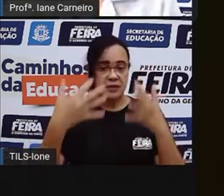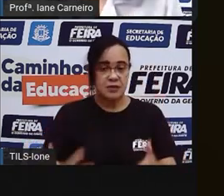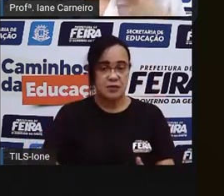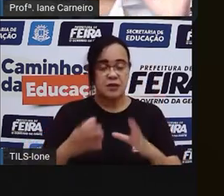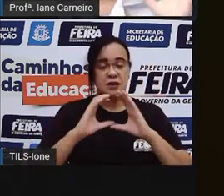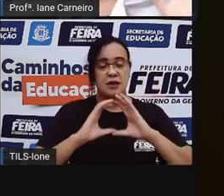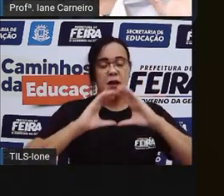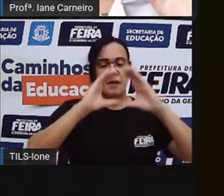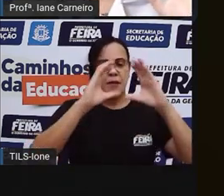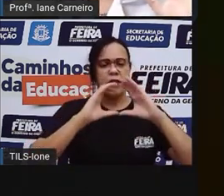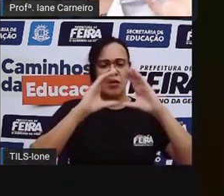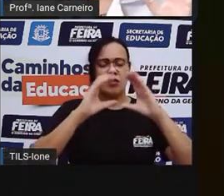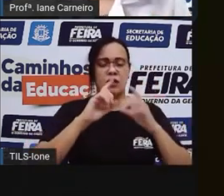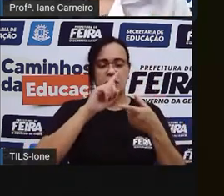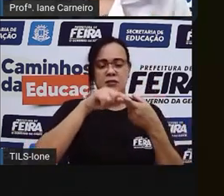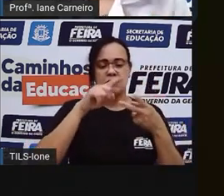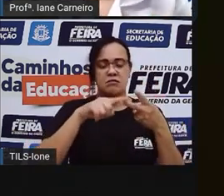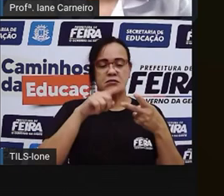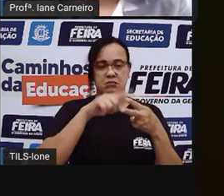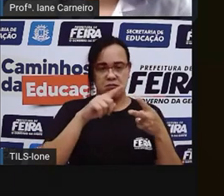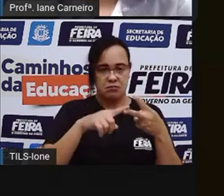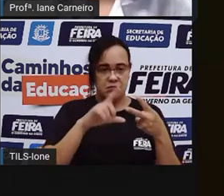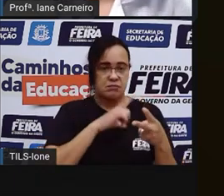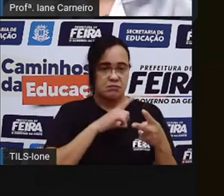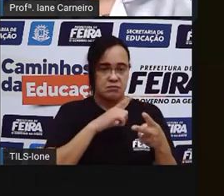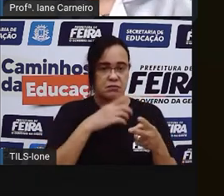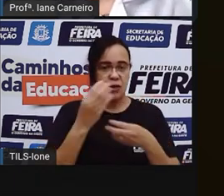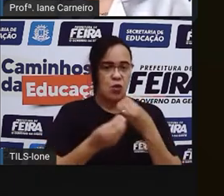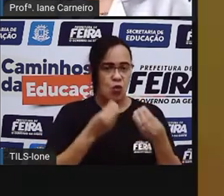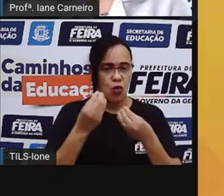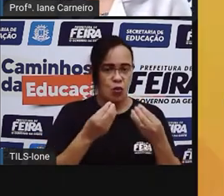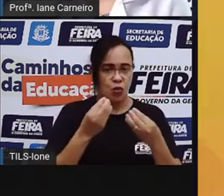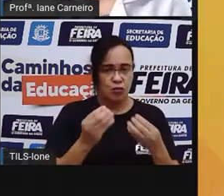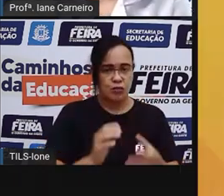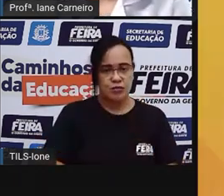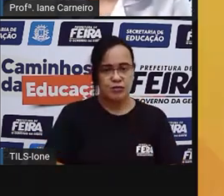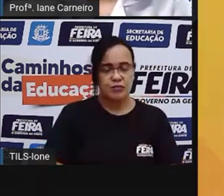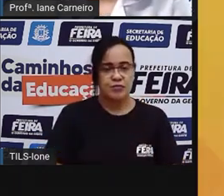vai falar o que vocês vão fazer com a bola, tá bom? Então, vamos lá, ó, tipos de bola.